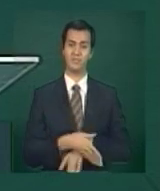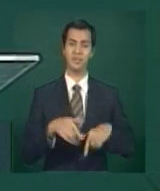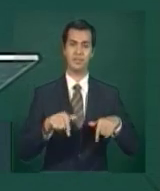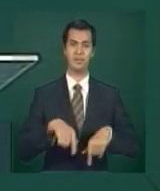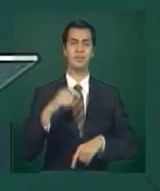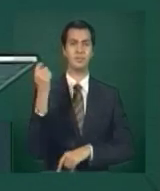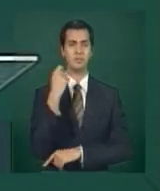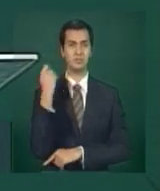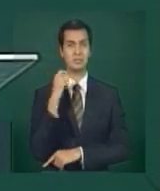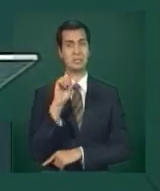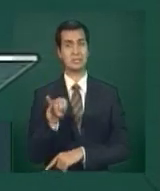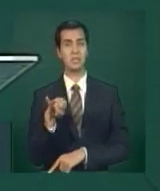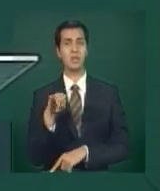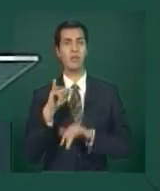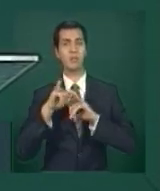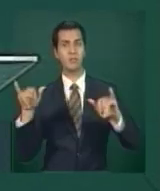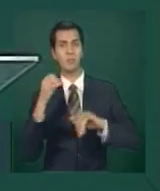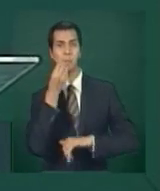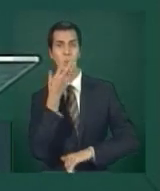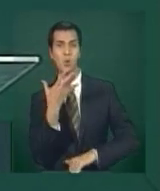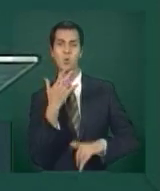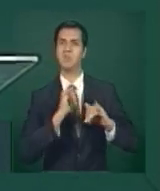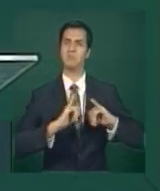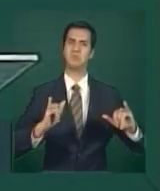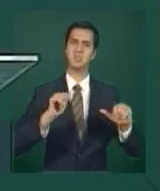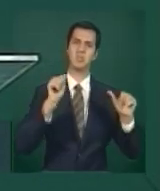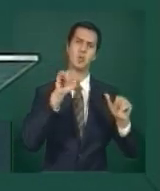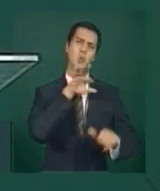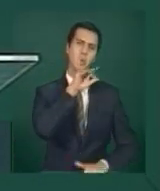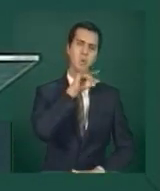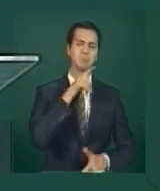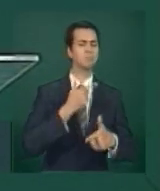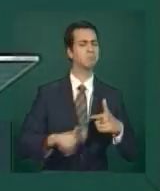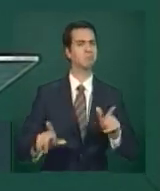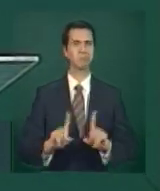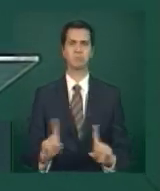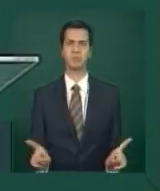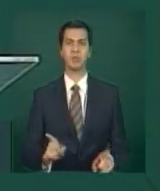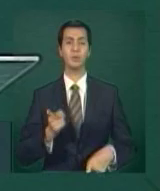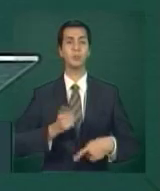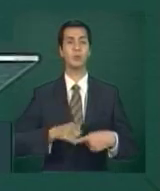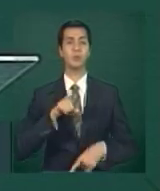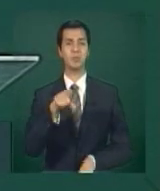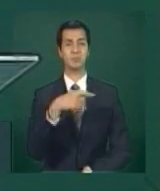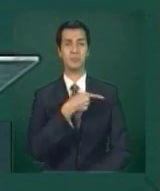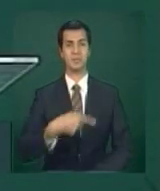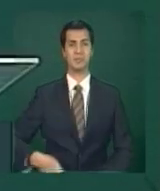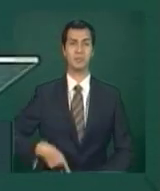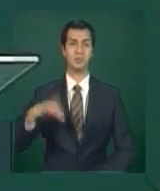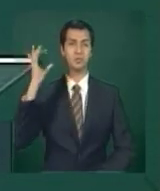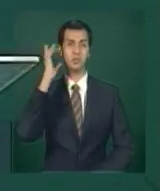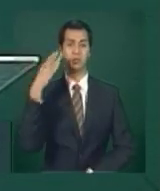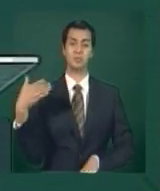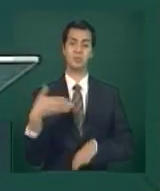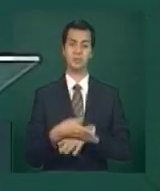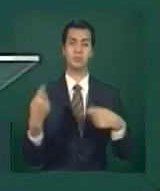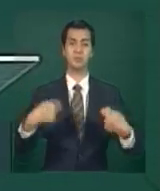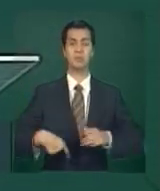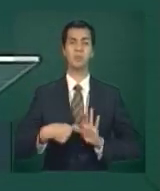boas notícias, mas venha sempre, porque a senhora simboliza uma nova etapa do